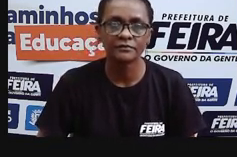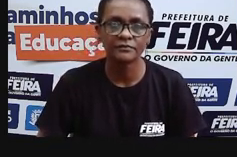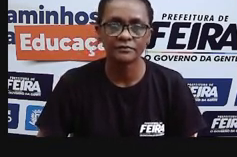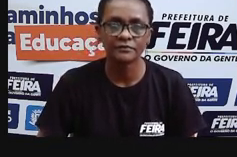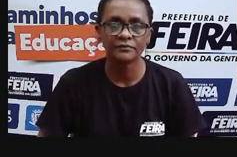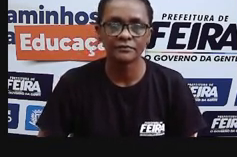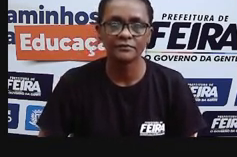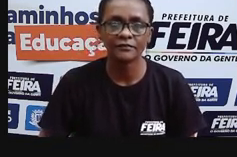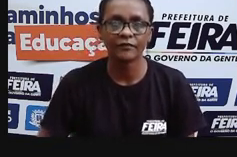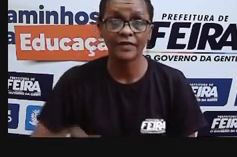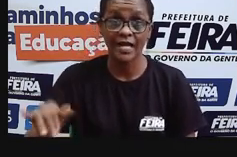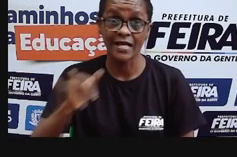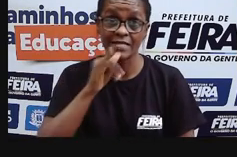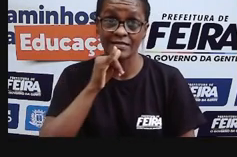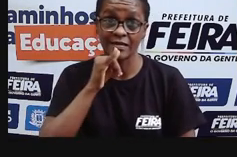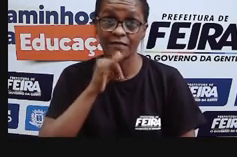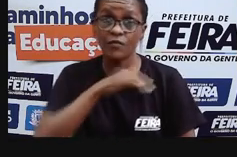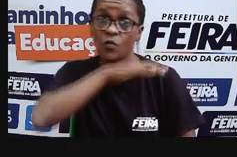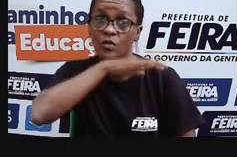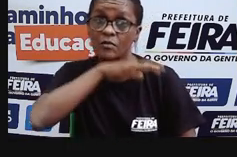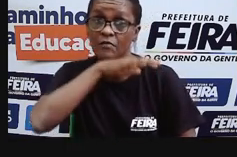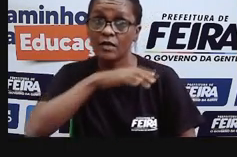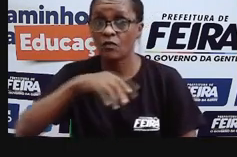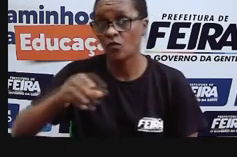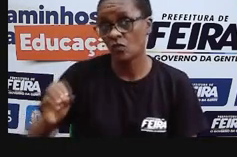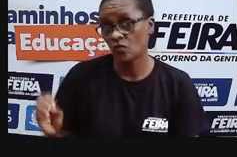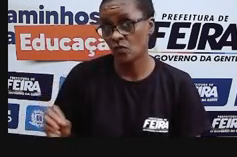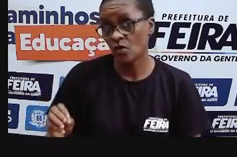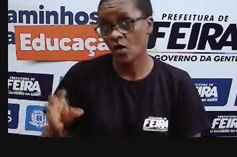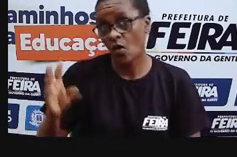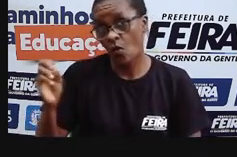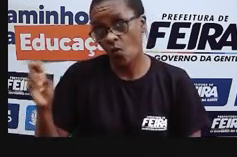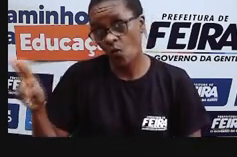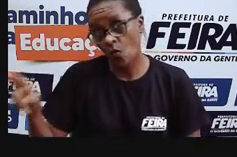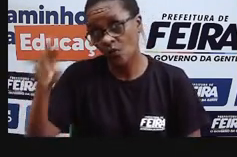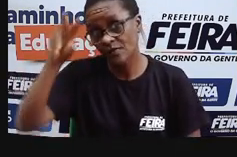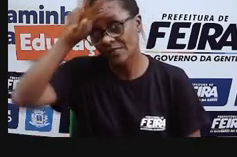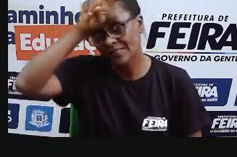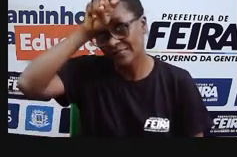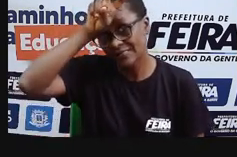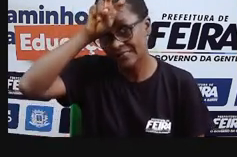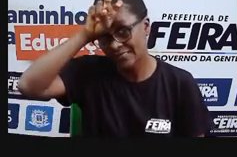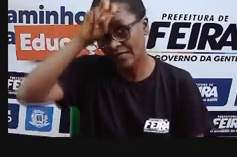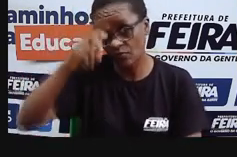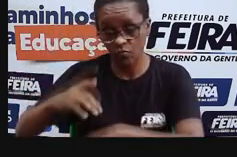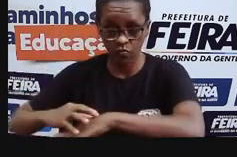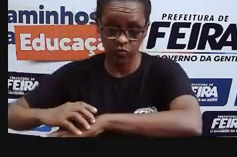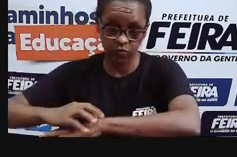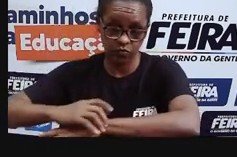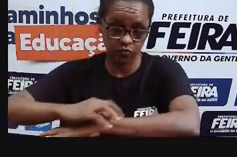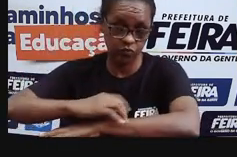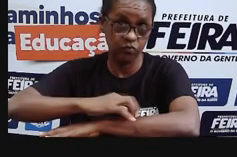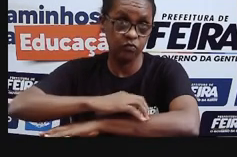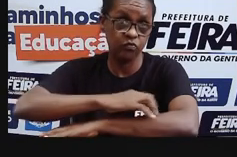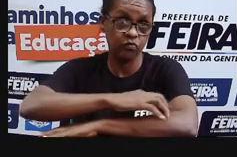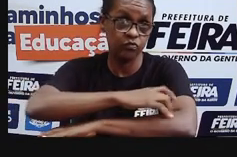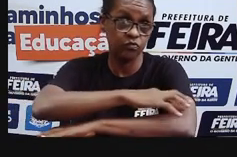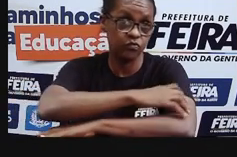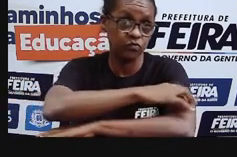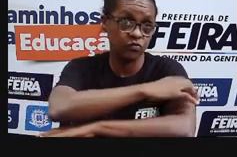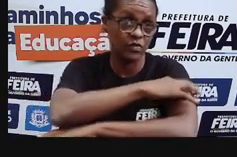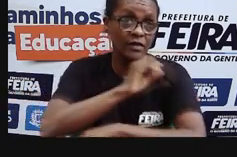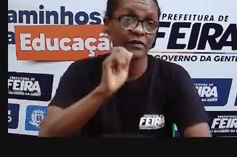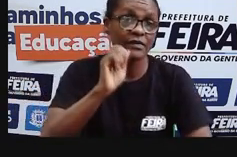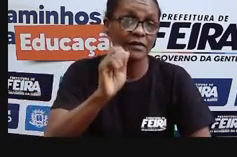aranha, certo? E aí, no microscópio, a gente vai corrigir o foco, né? E a gente